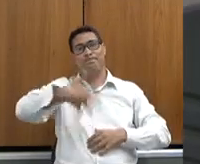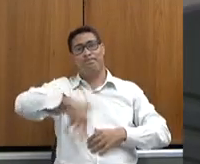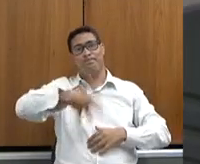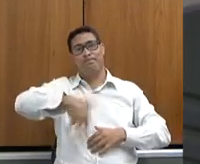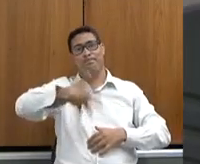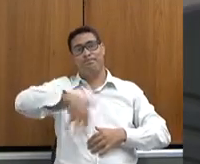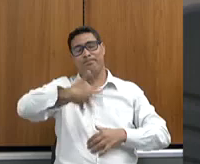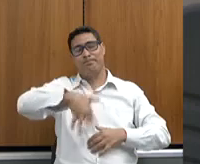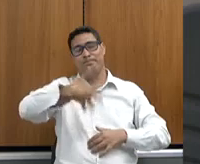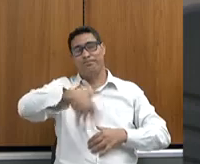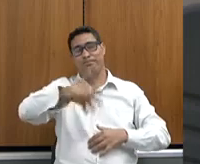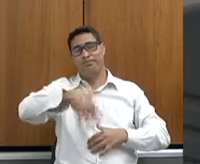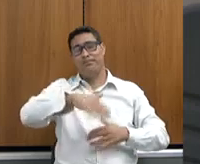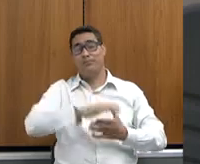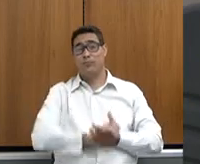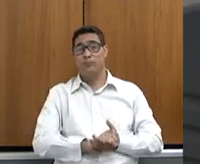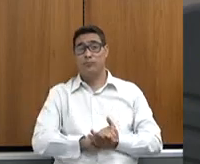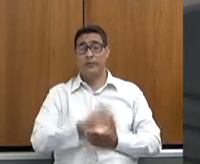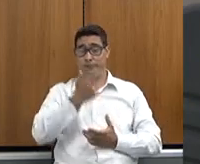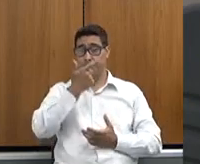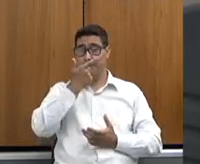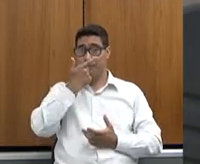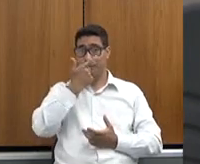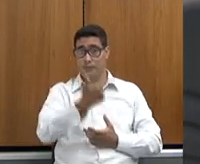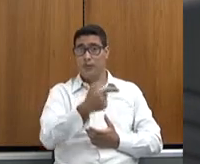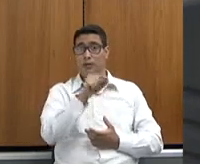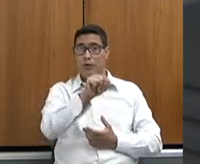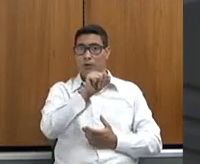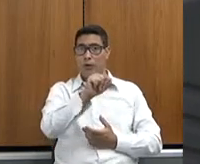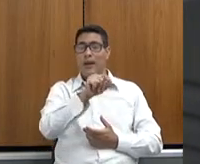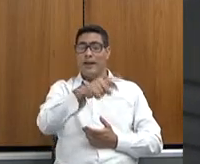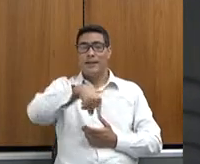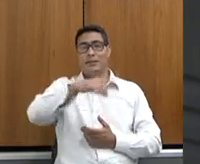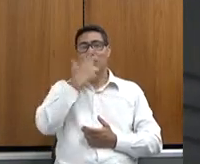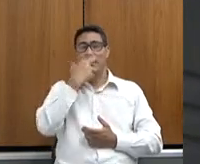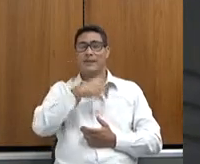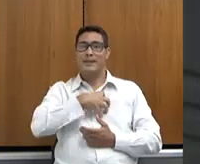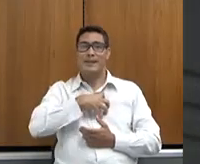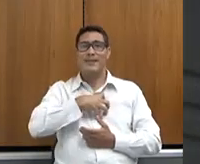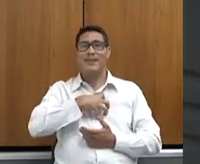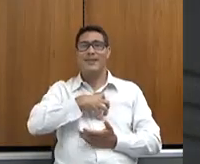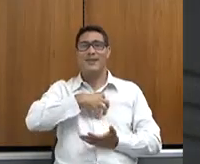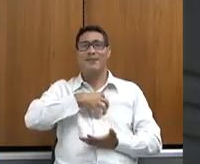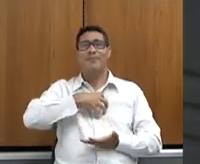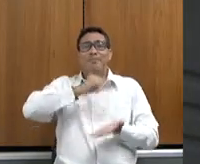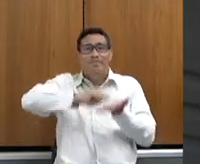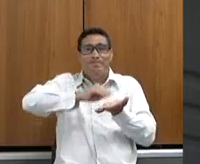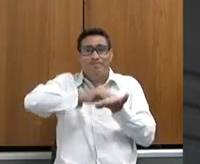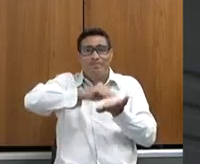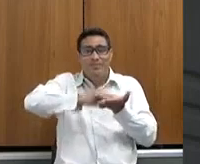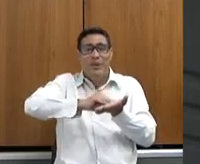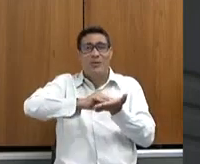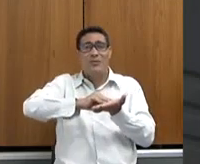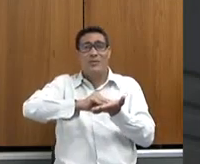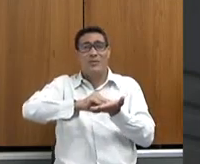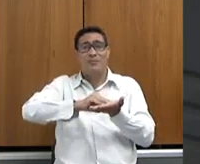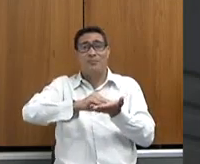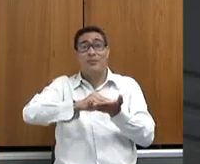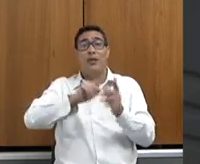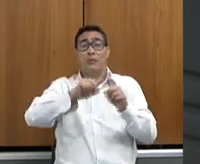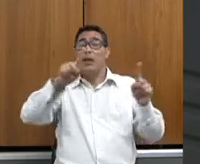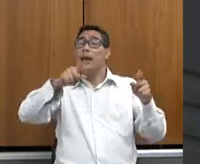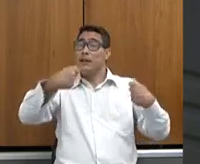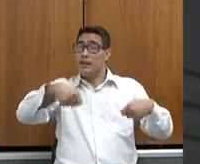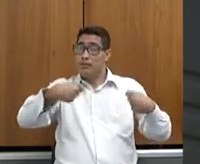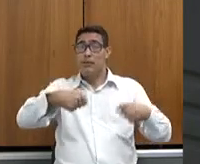aí, eu já disse aqui no início, repito, uma sensação de potência muito grande, mas a gente tem que dar instrumentos.